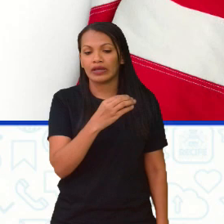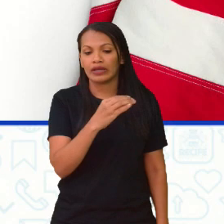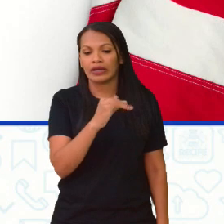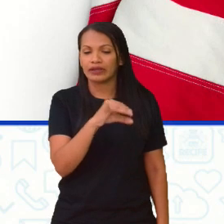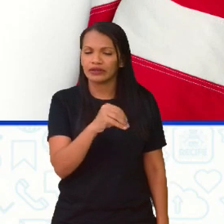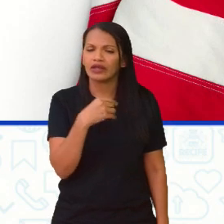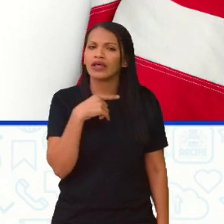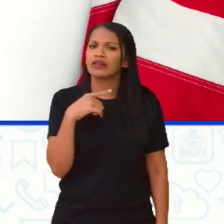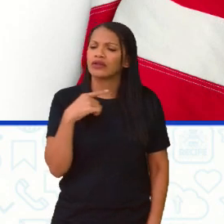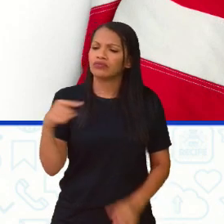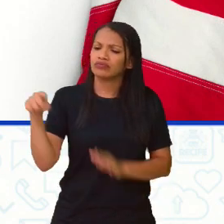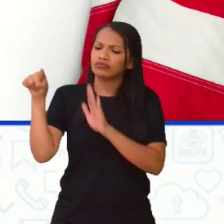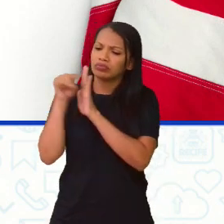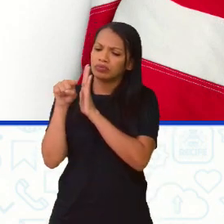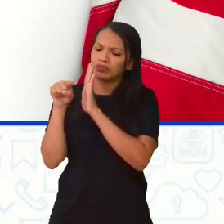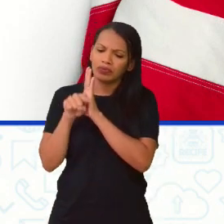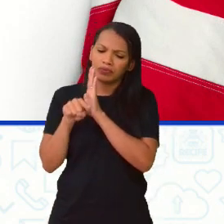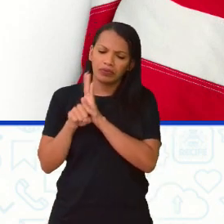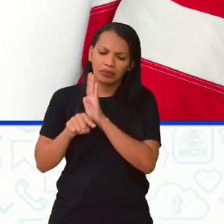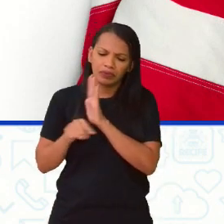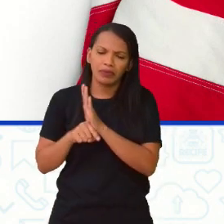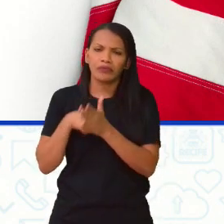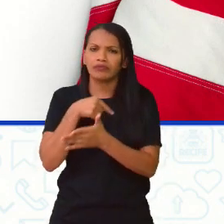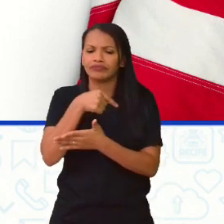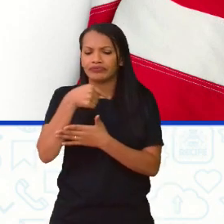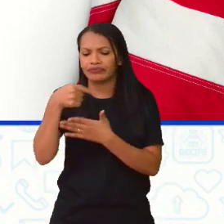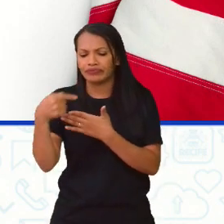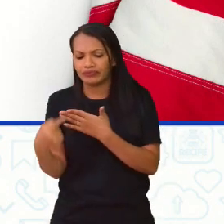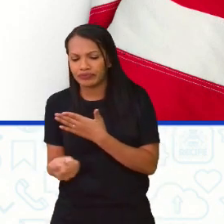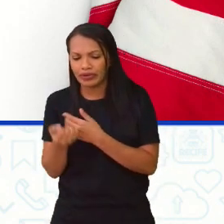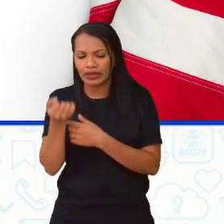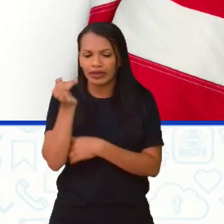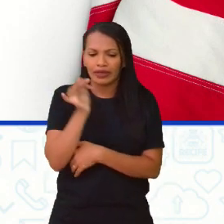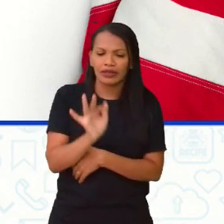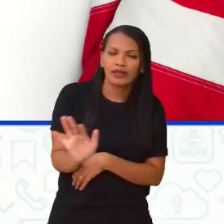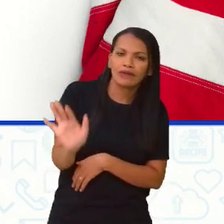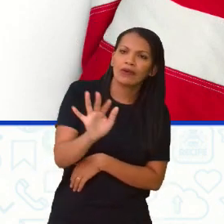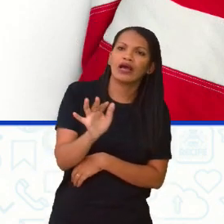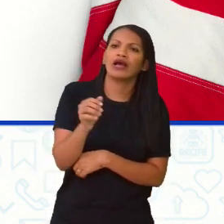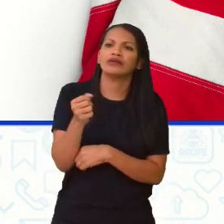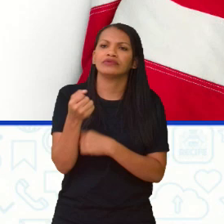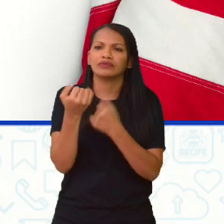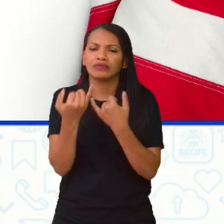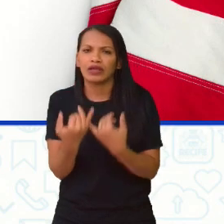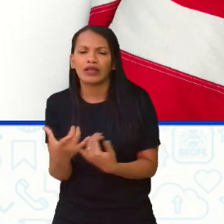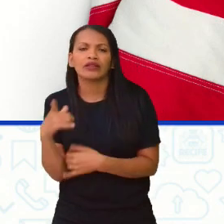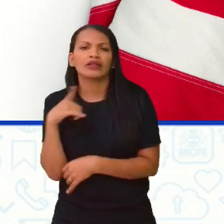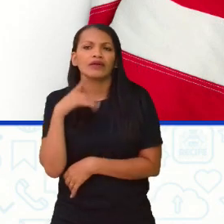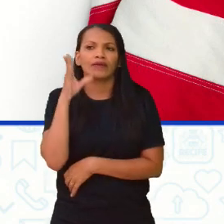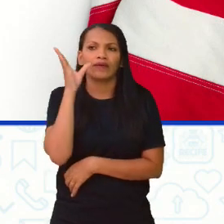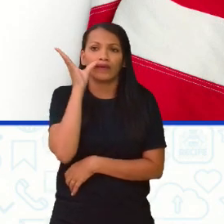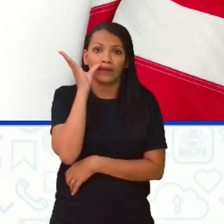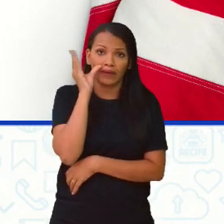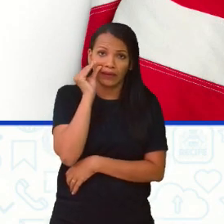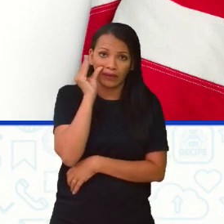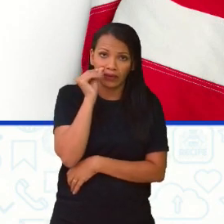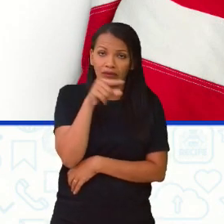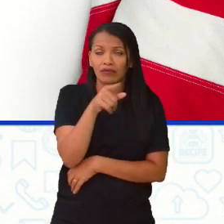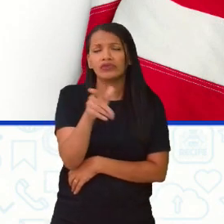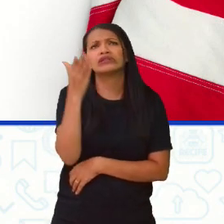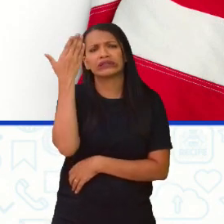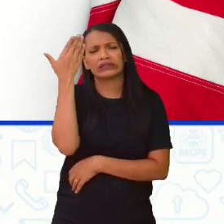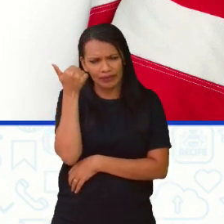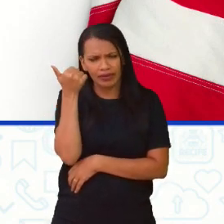tem o caminho e, ao mesmo tempo, as imagens vão ajudando a contar a história. A gente tem curiosidades aqui no Você